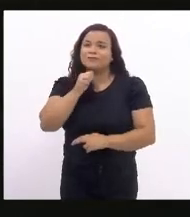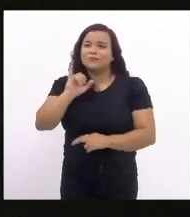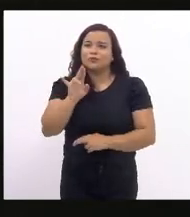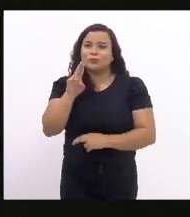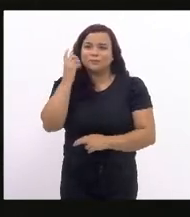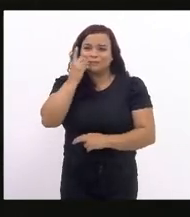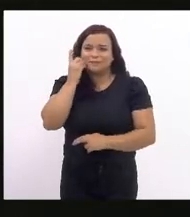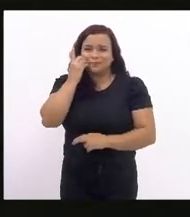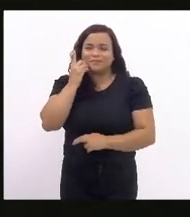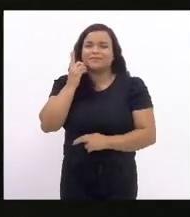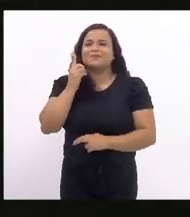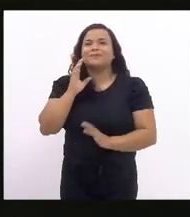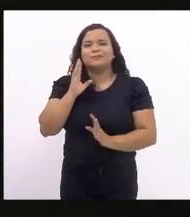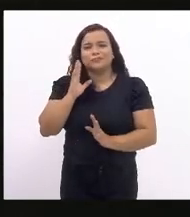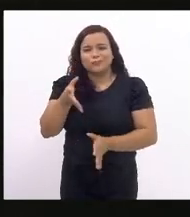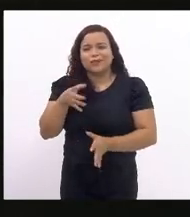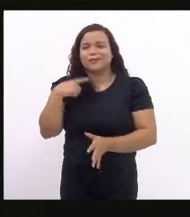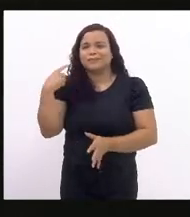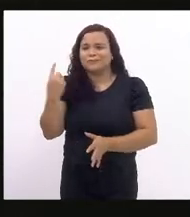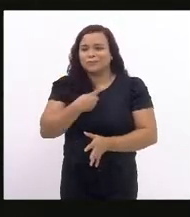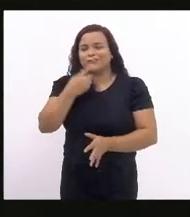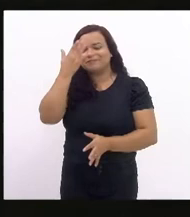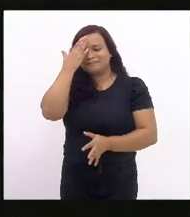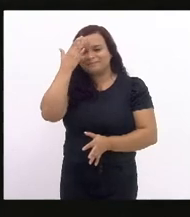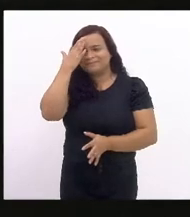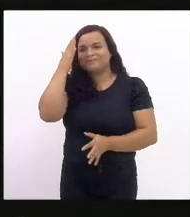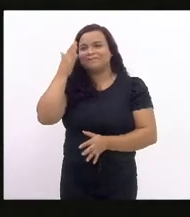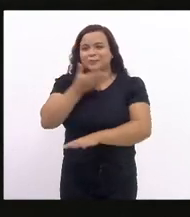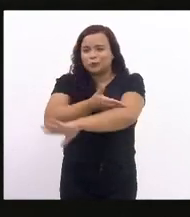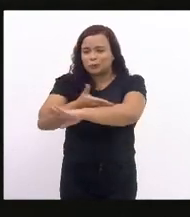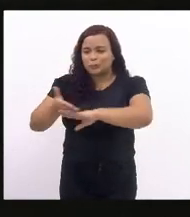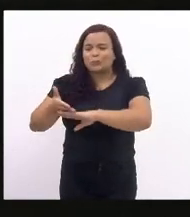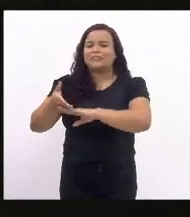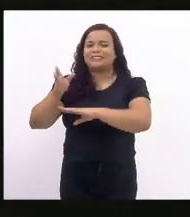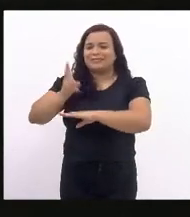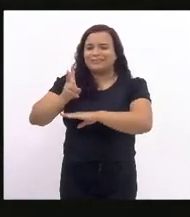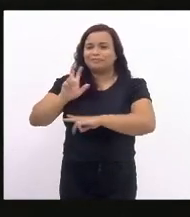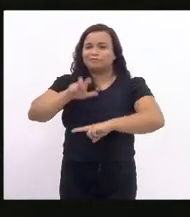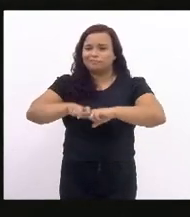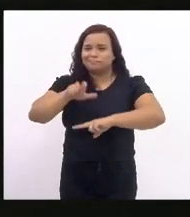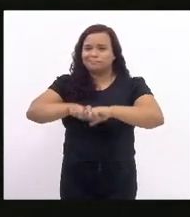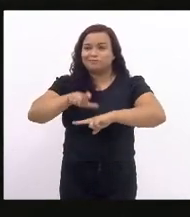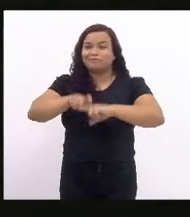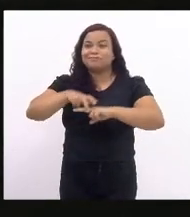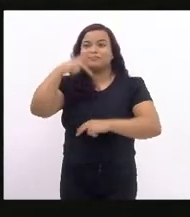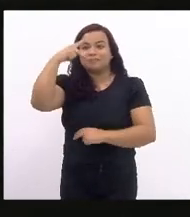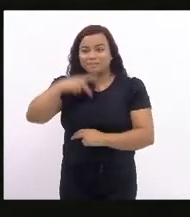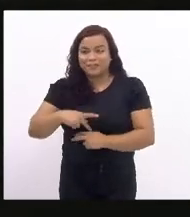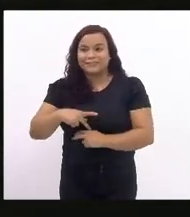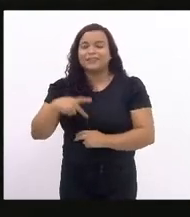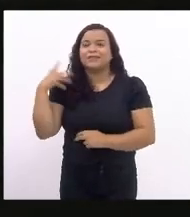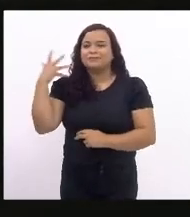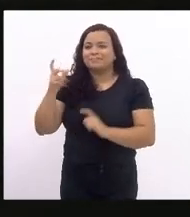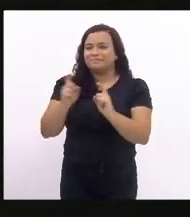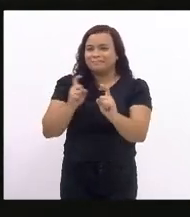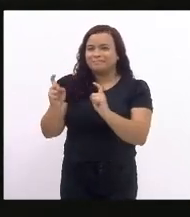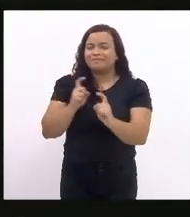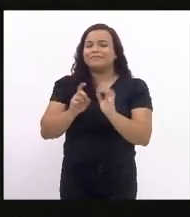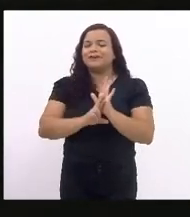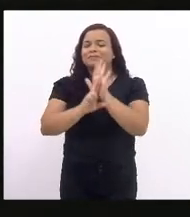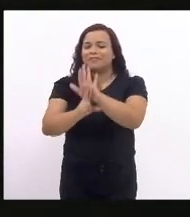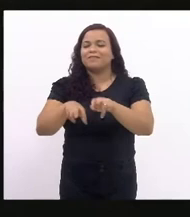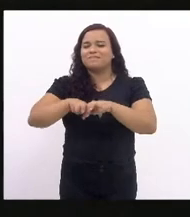que há muito, nos conduz nessa casa, na presidência das sessões, nos representa na mesa